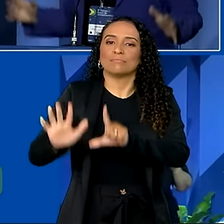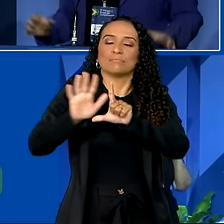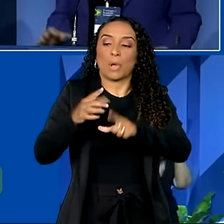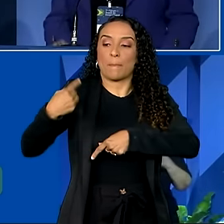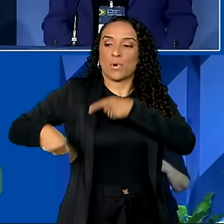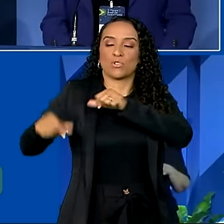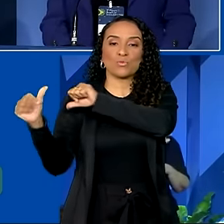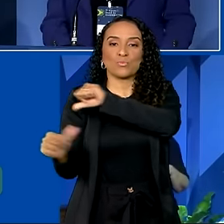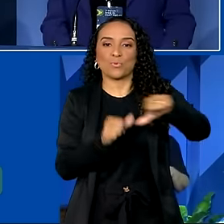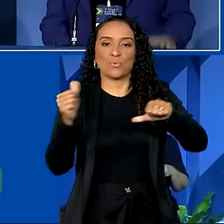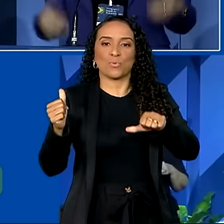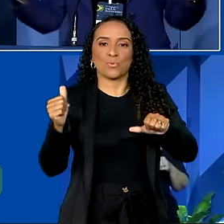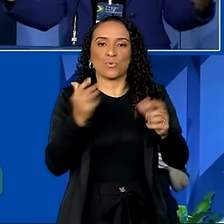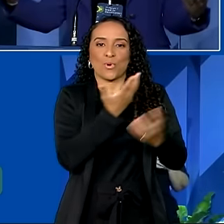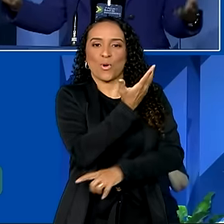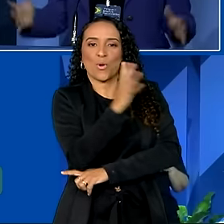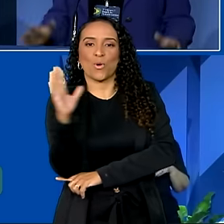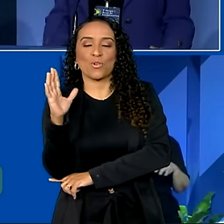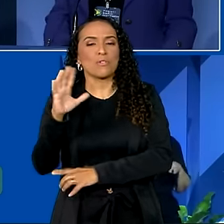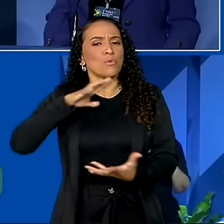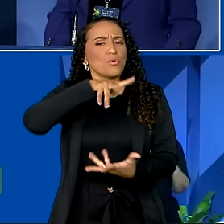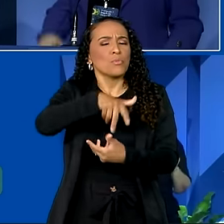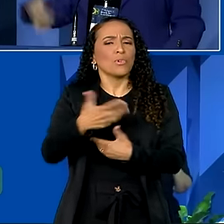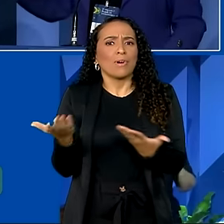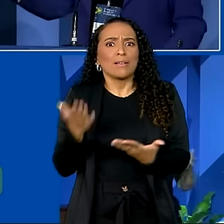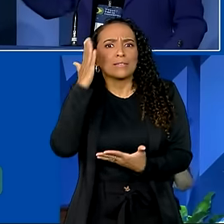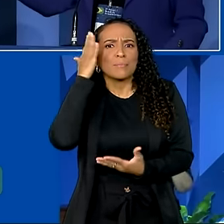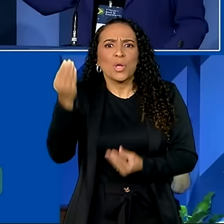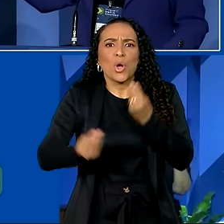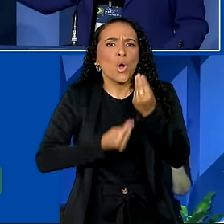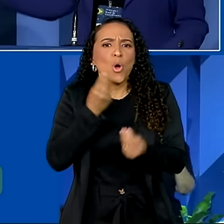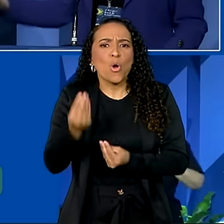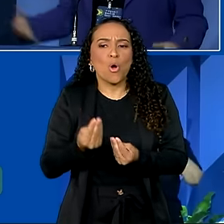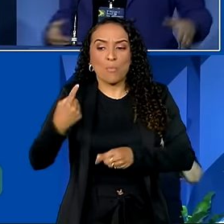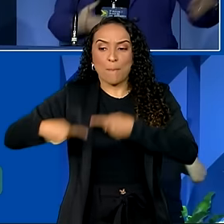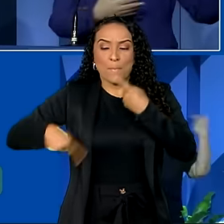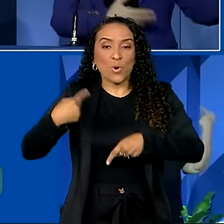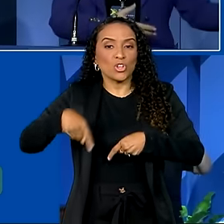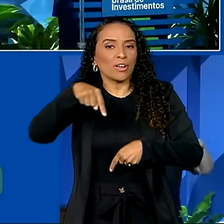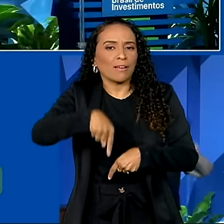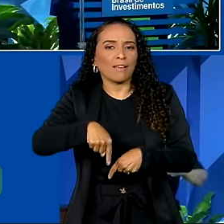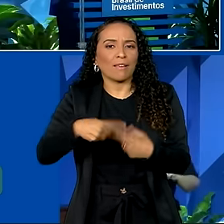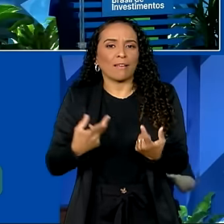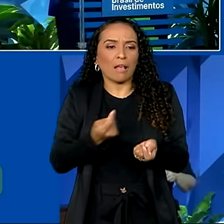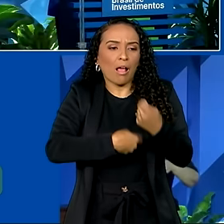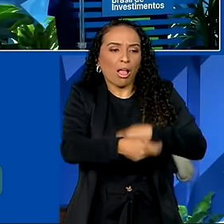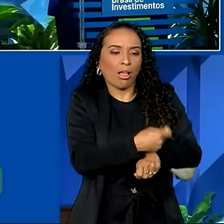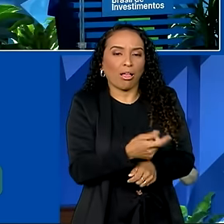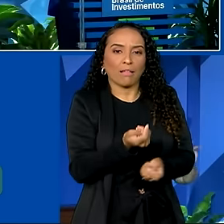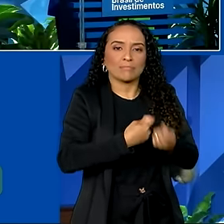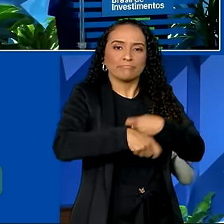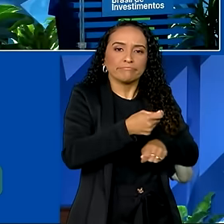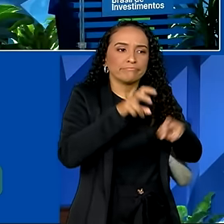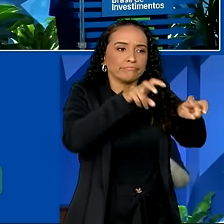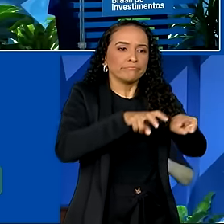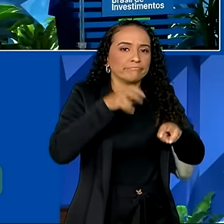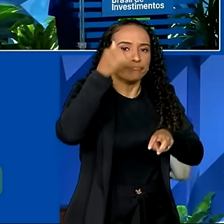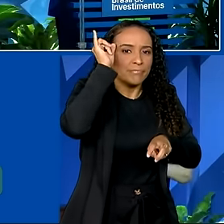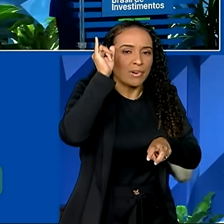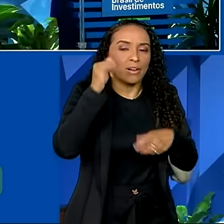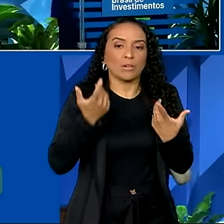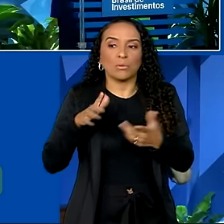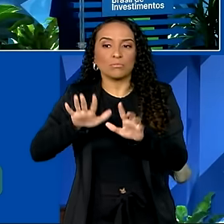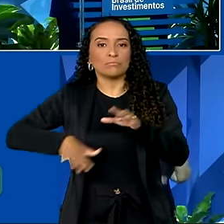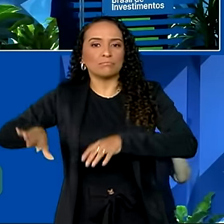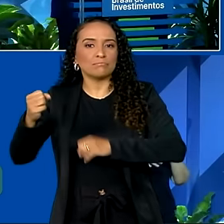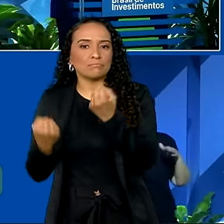transição ecológica e o mundo quer saber como é que está a nossa política, seja no agronegócio, no setor empresarial, de baixo